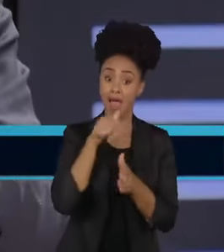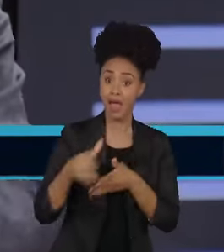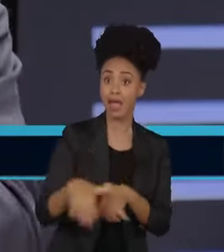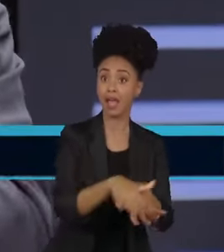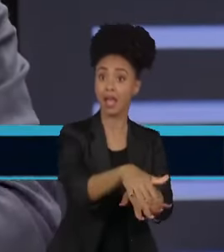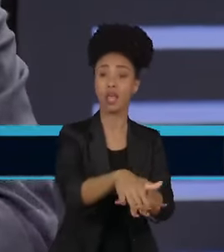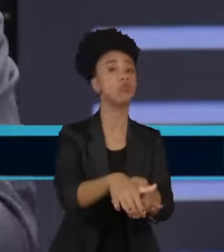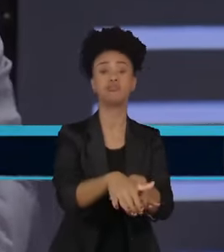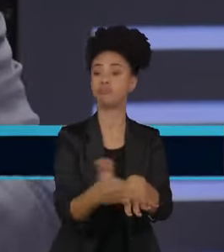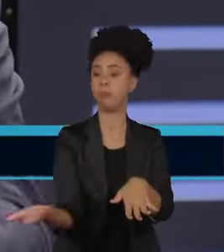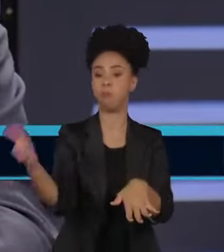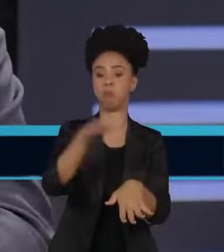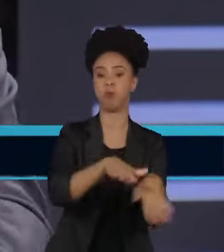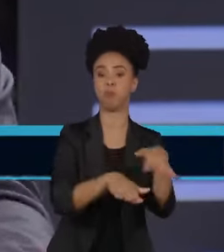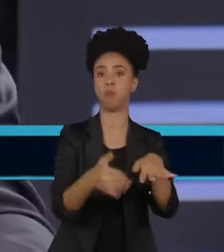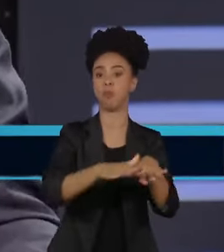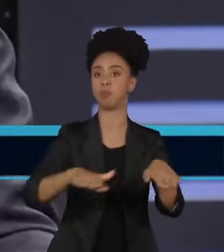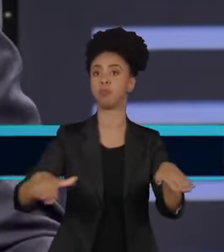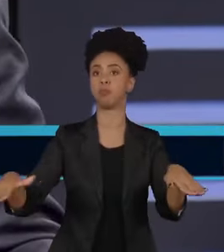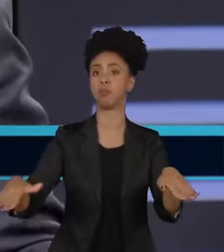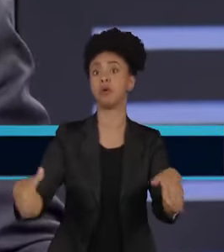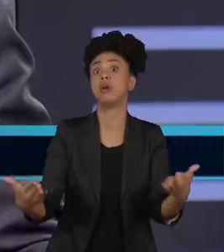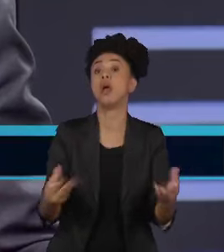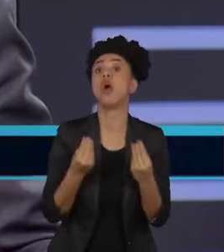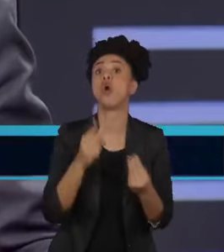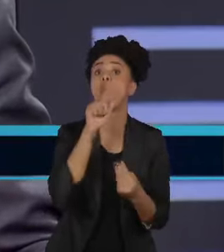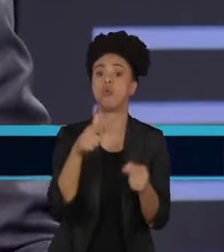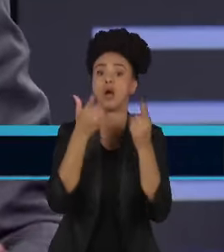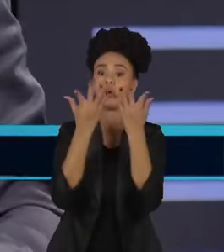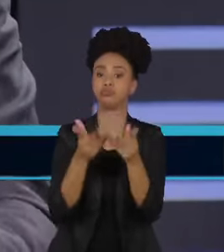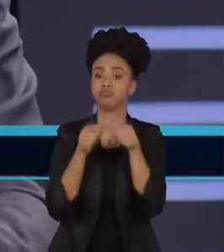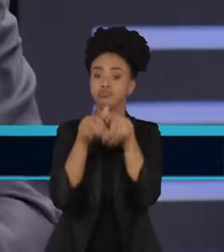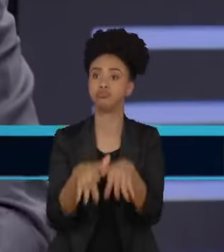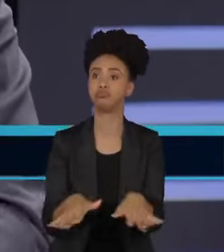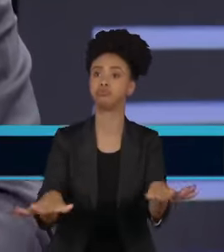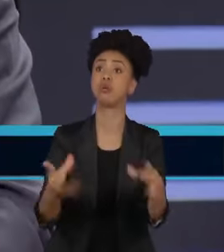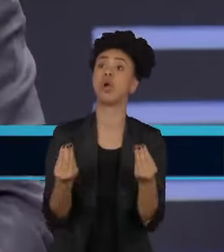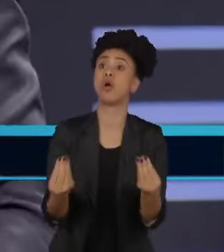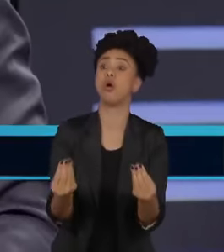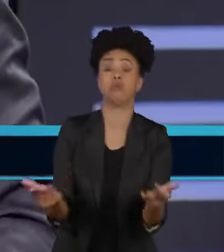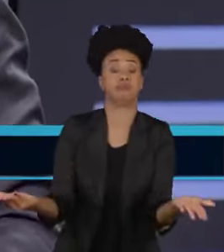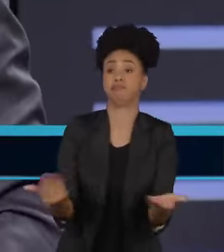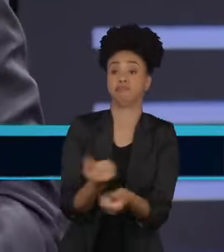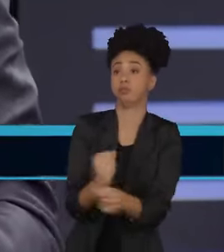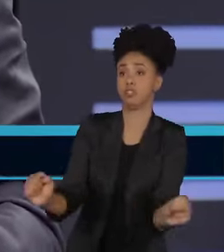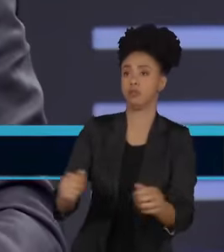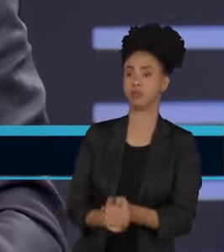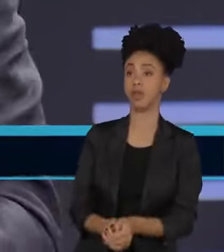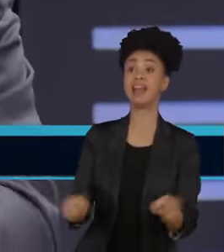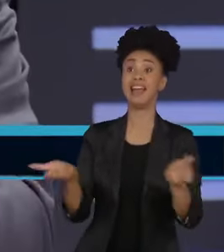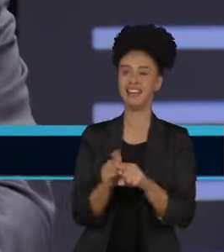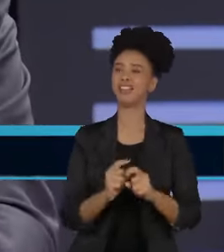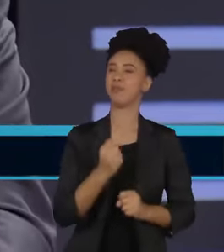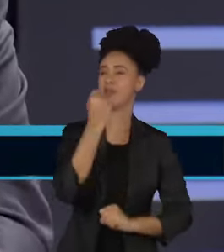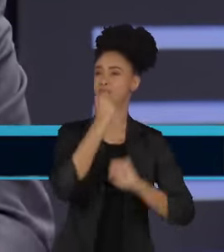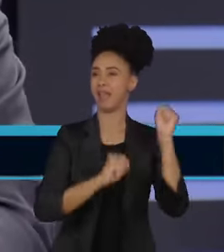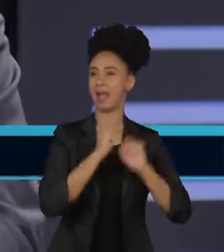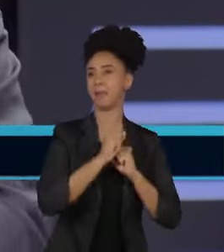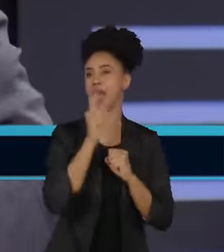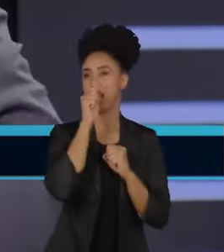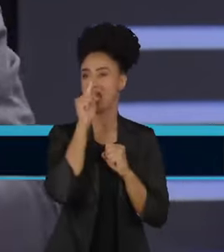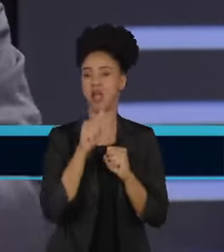verdade, diminui a própria capacidade do Pantanal de reter água. Isso é um exemplo, construção de hidrelétricas, algumas delas também foram